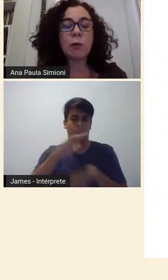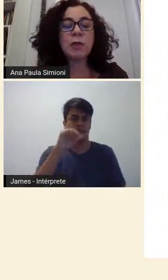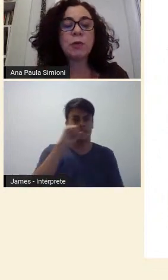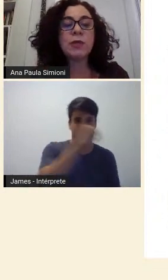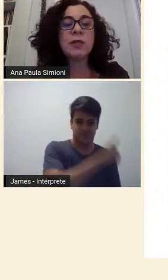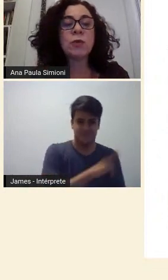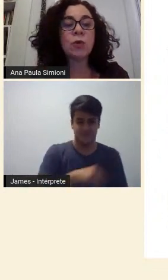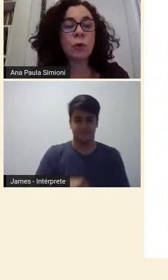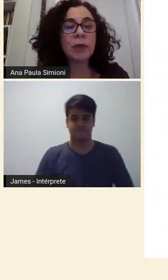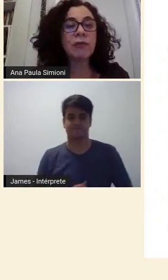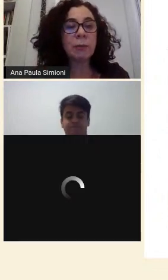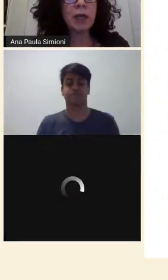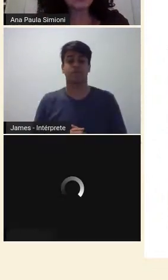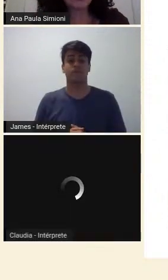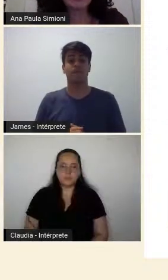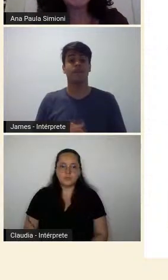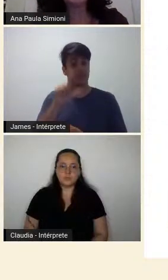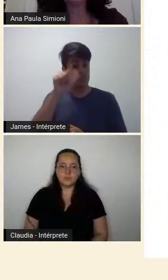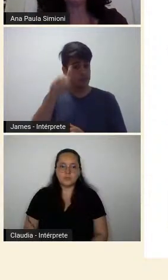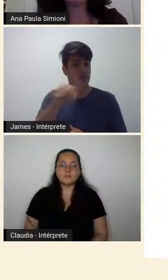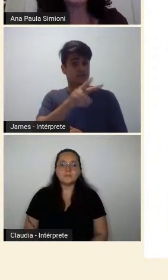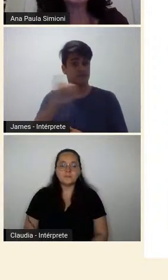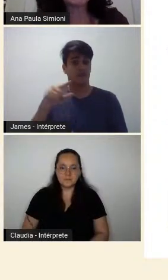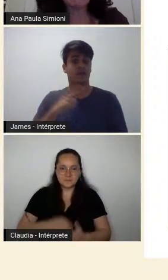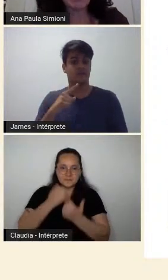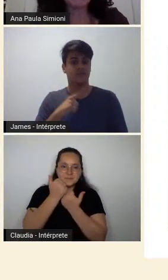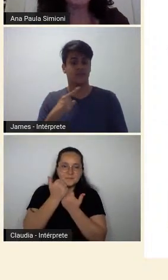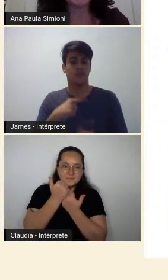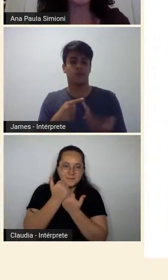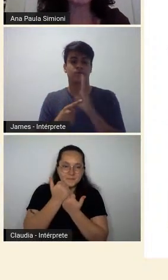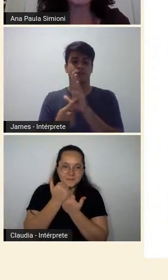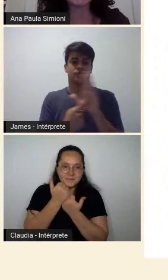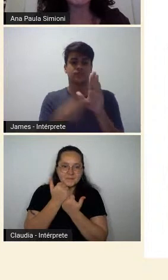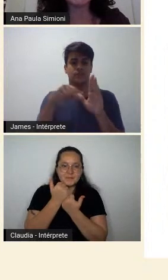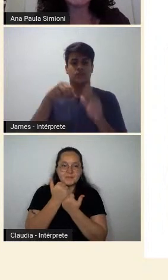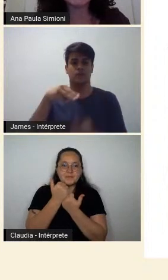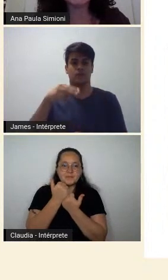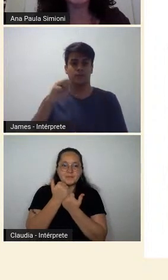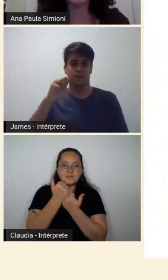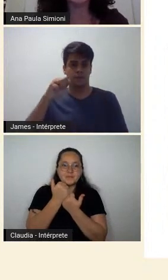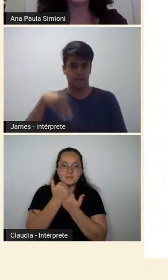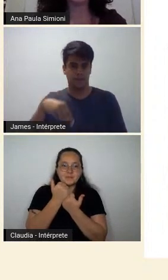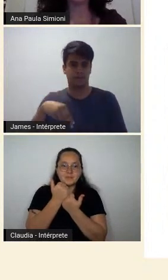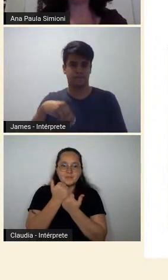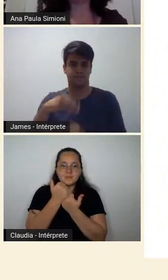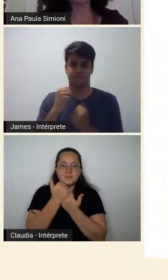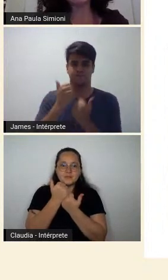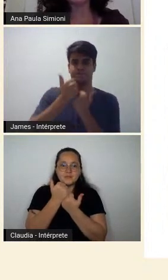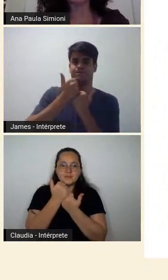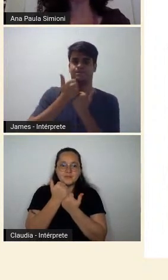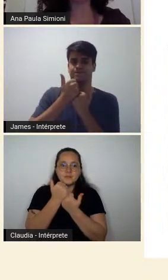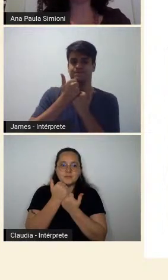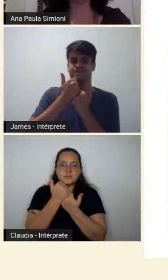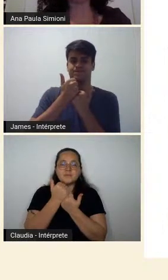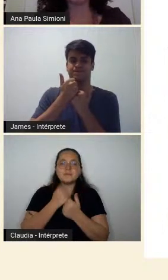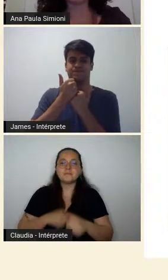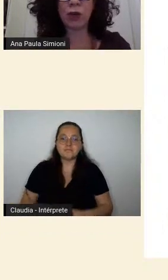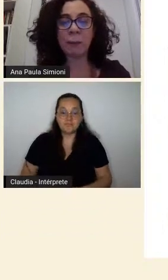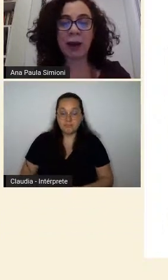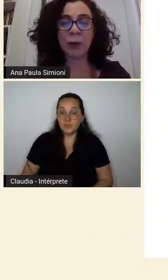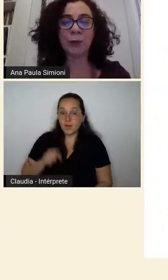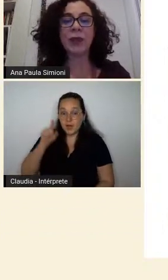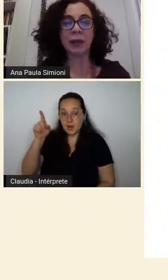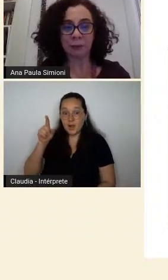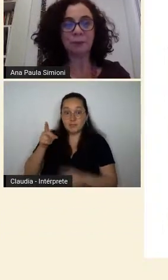inaugurar uma exposição sobre a família Gomide, no MAM, São Paulo, acho que vai ser interessante acompanhar, deve